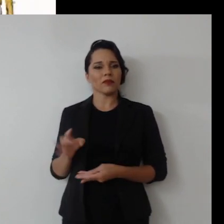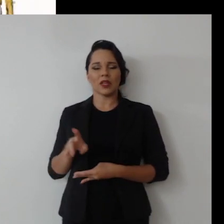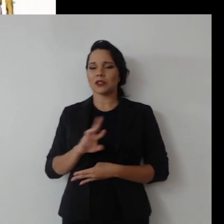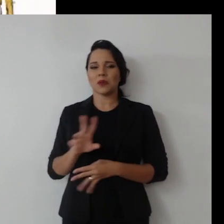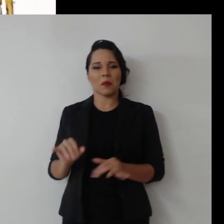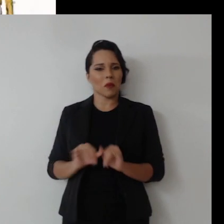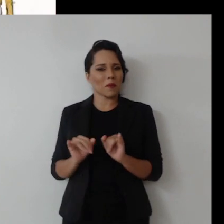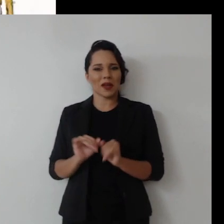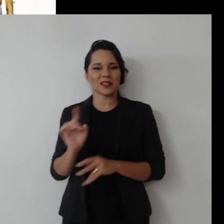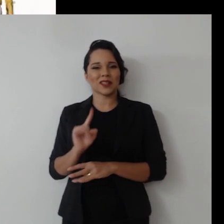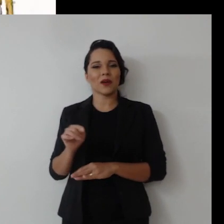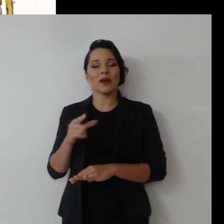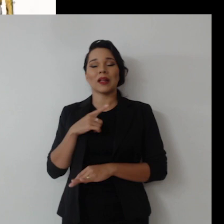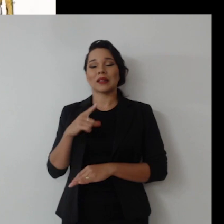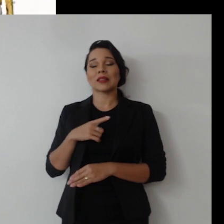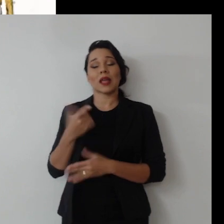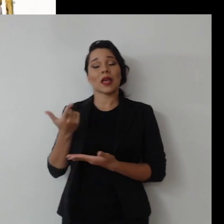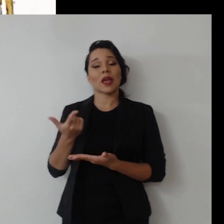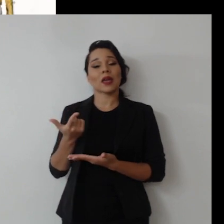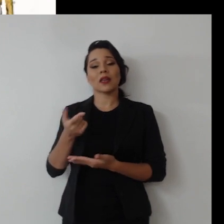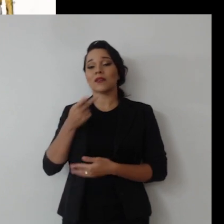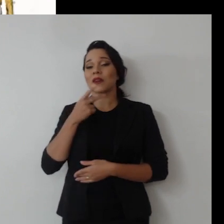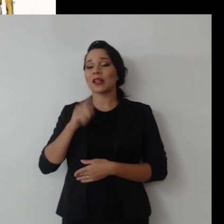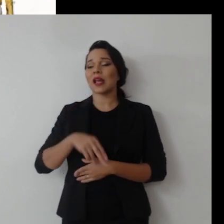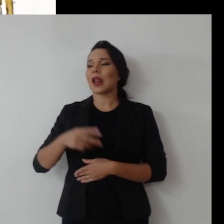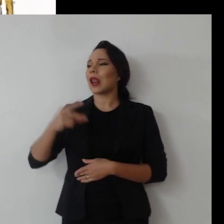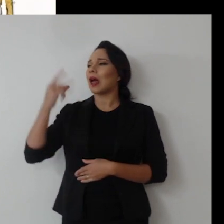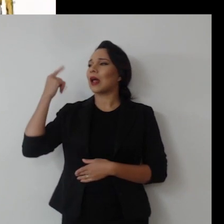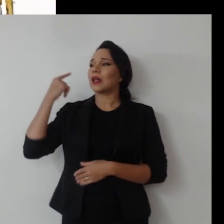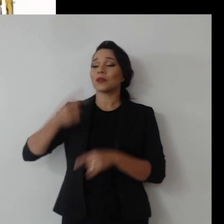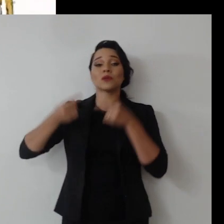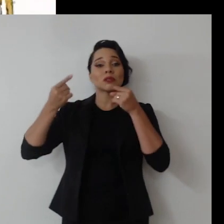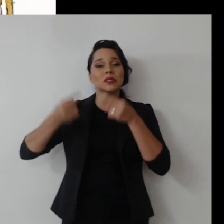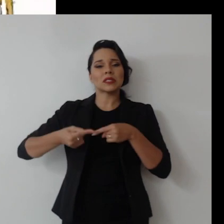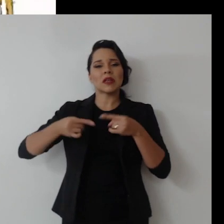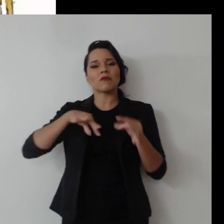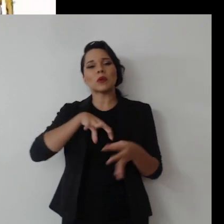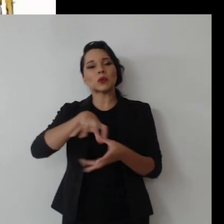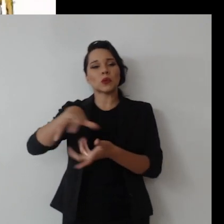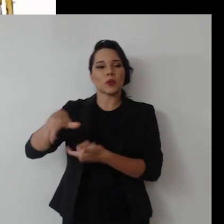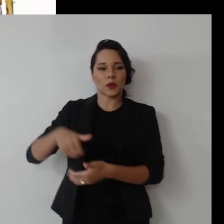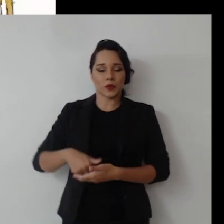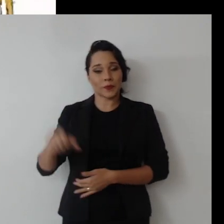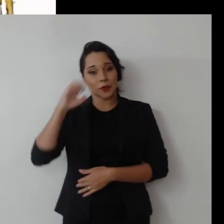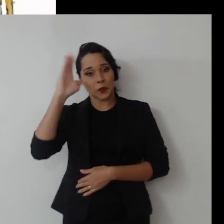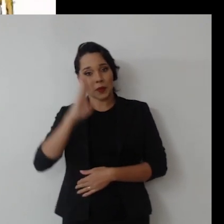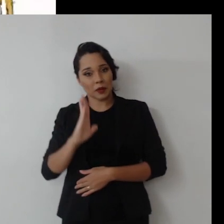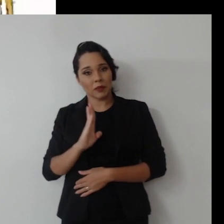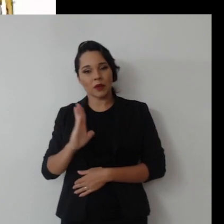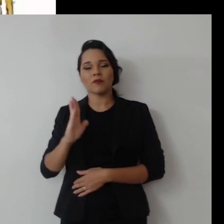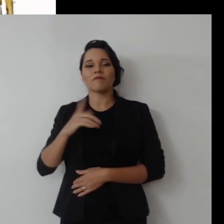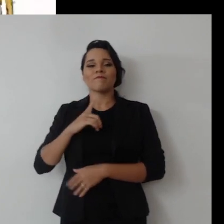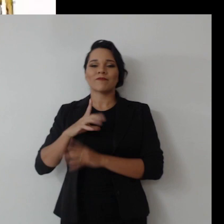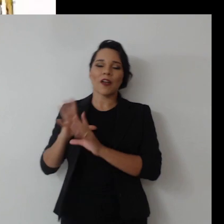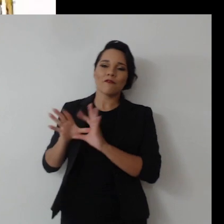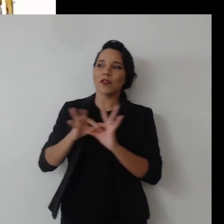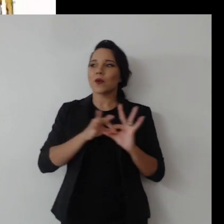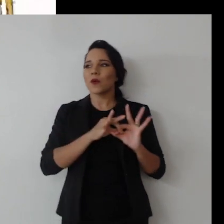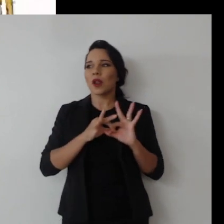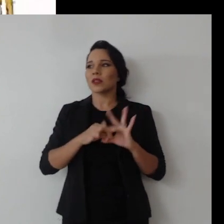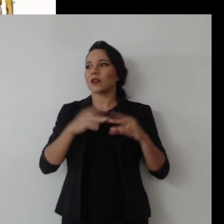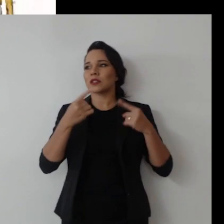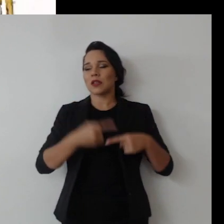do que a literatura chama de Grand Challenge, dos grandes desafios globais. Então, o Brasil está ancorado